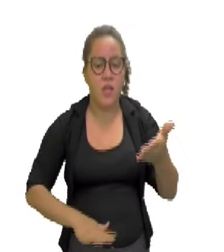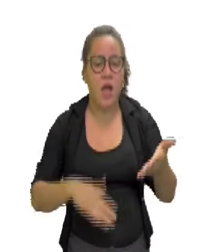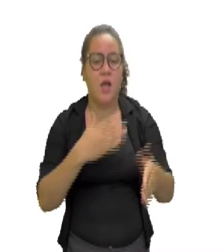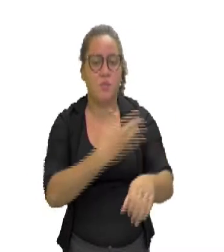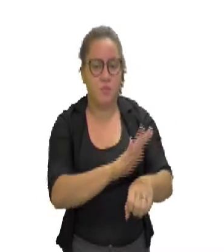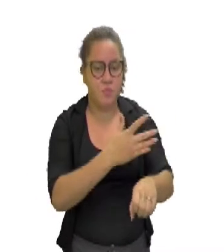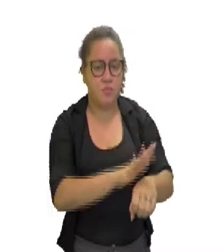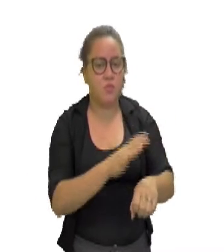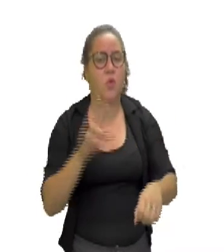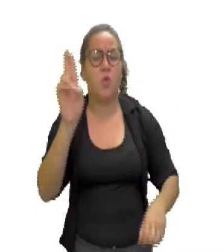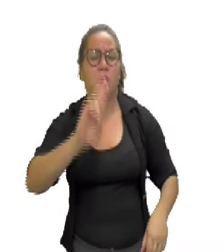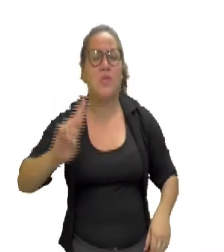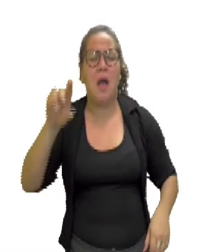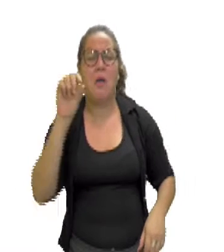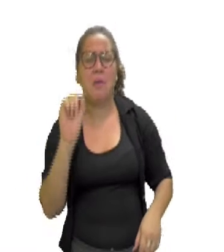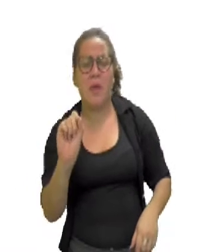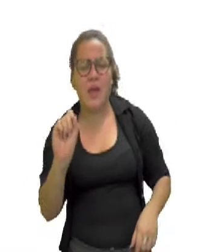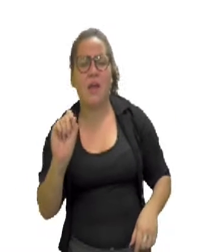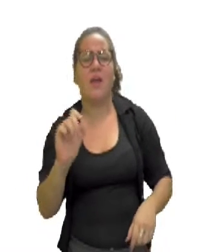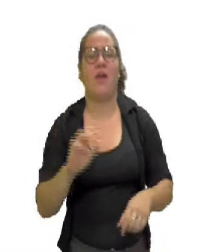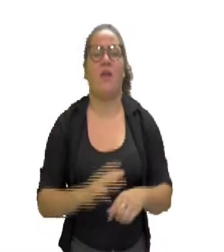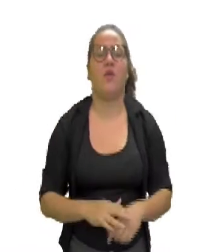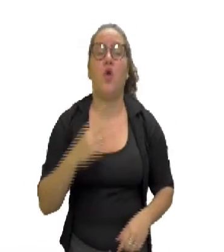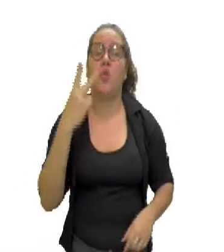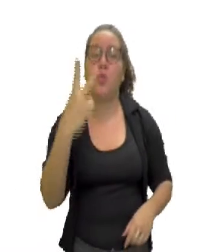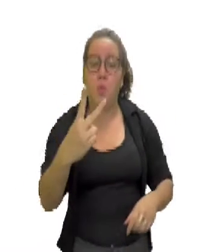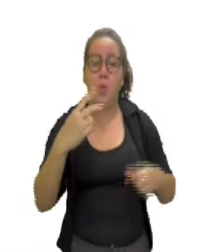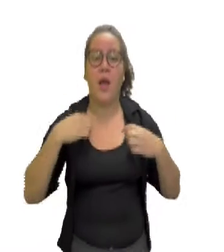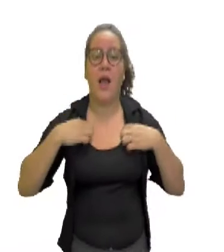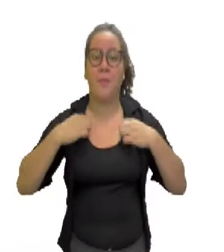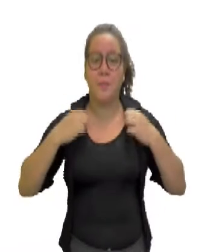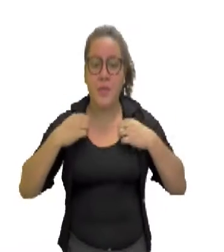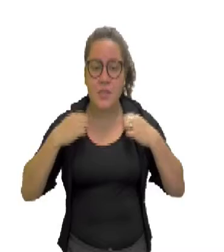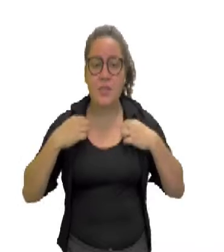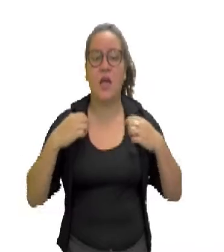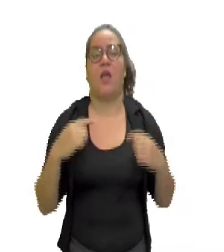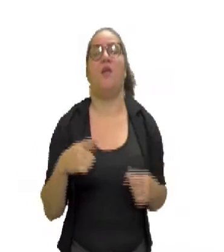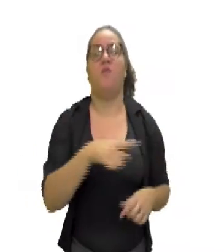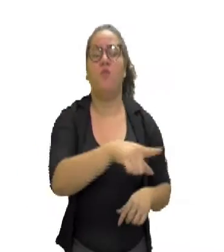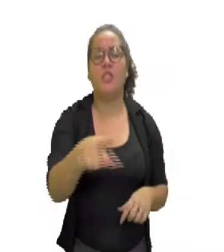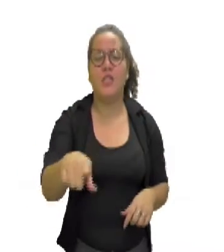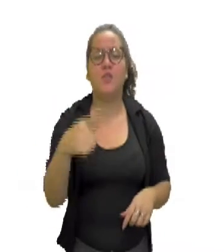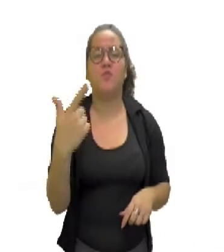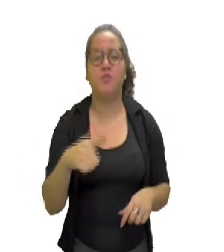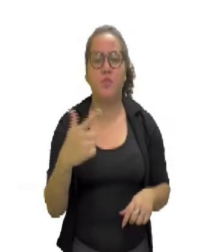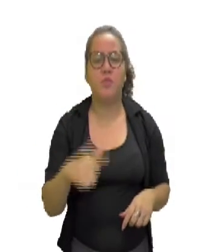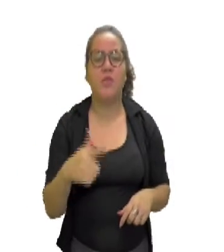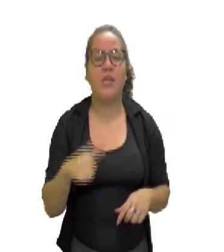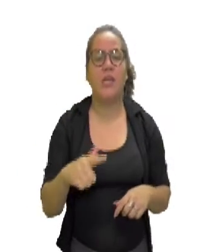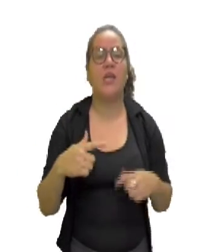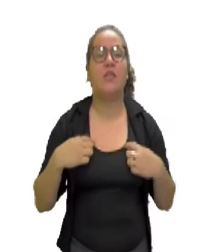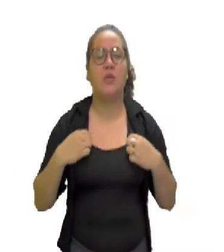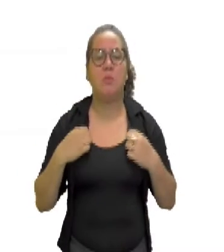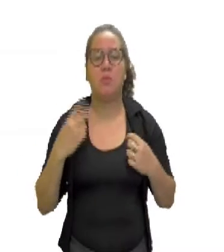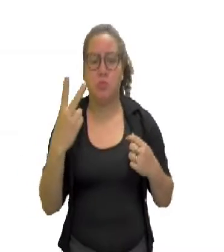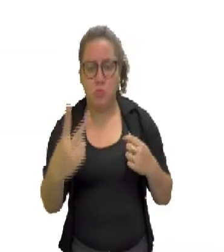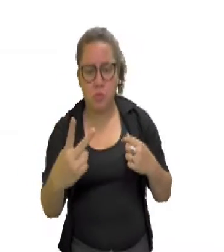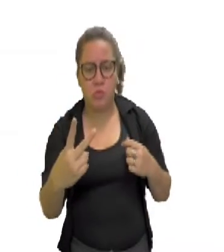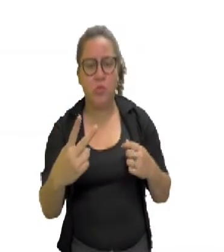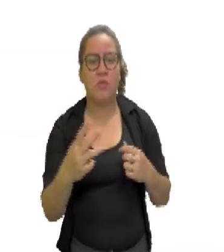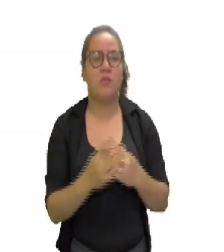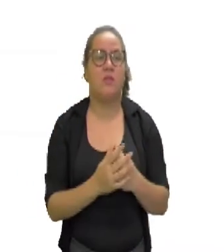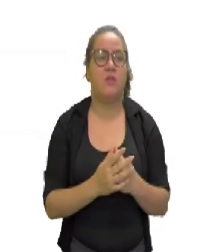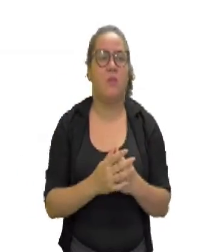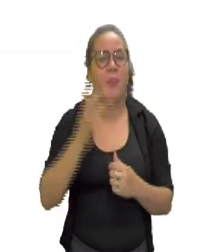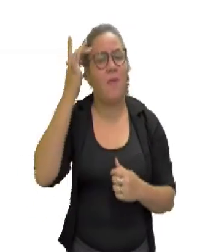nós vamos utilizar o que, pessoal? Somente duas camisas. Se você não tiver duas camisas, né, que eu